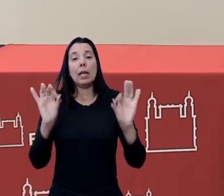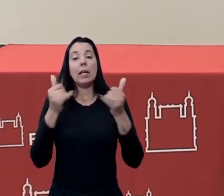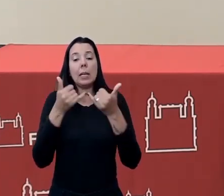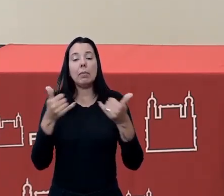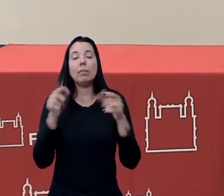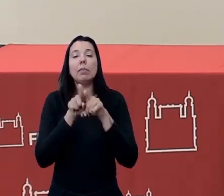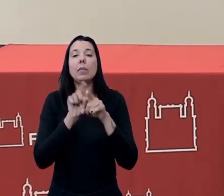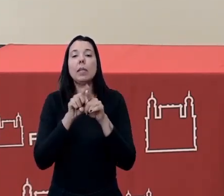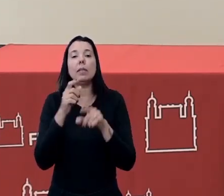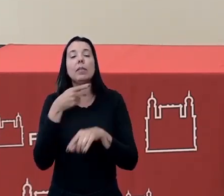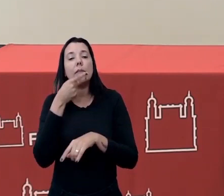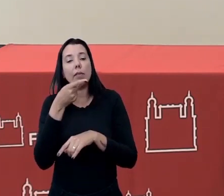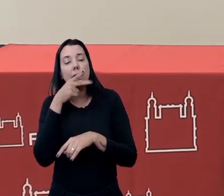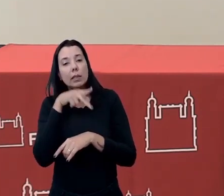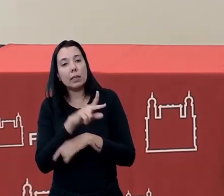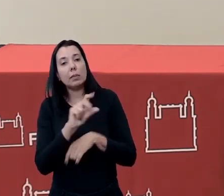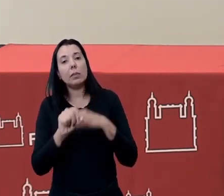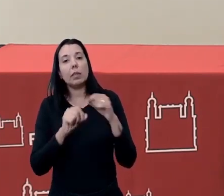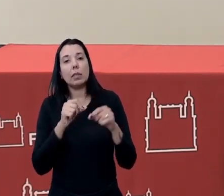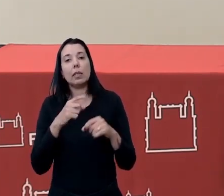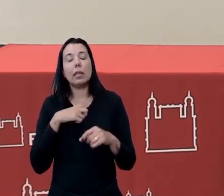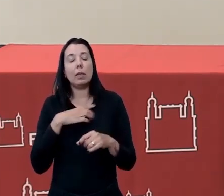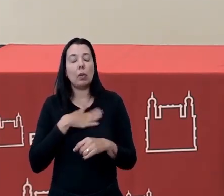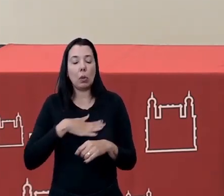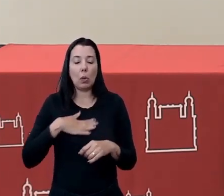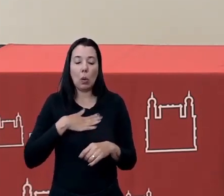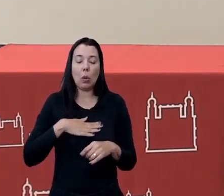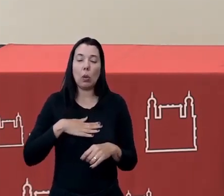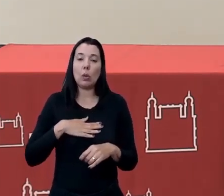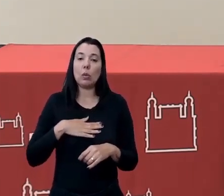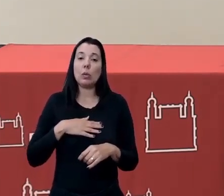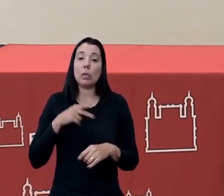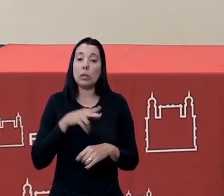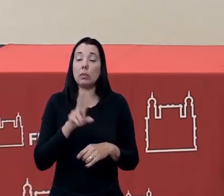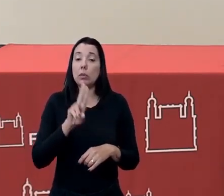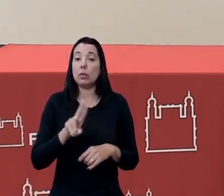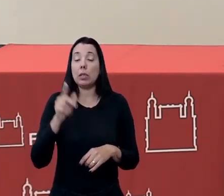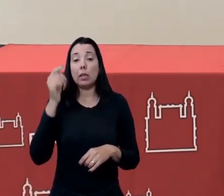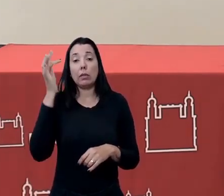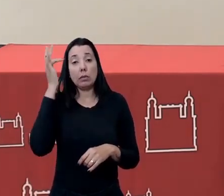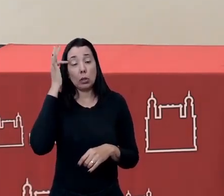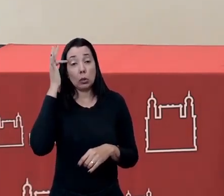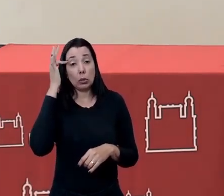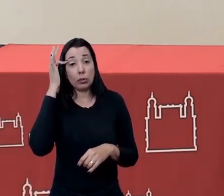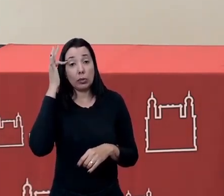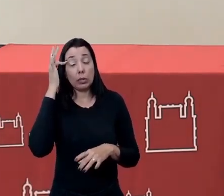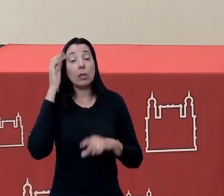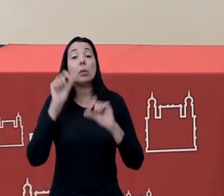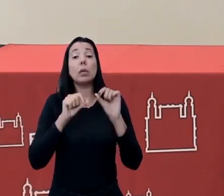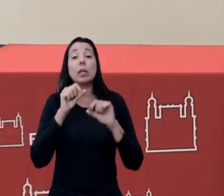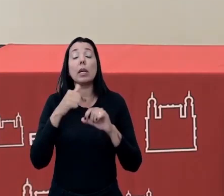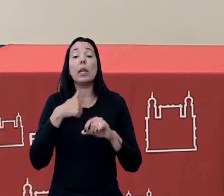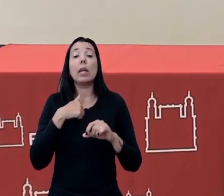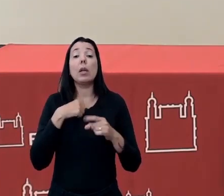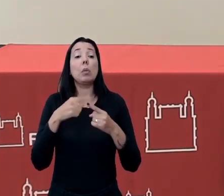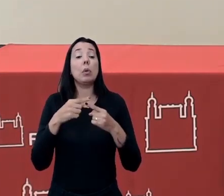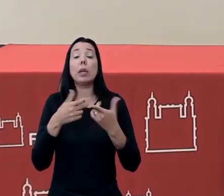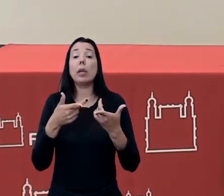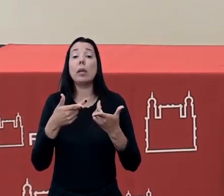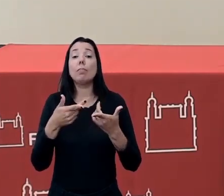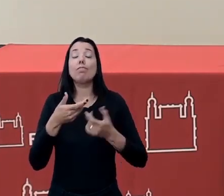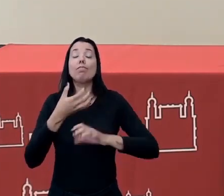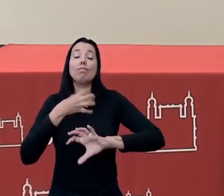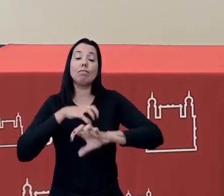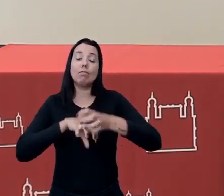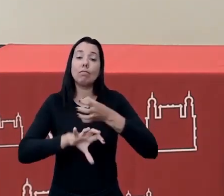sempre fala de que juntos eu gosto sempre de usar a filosofia um bútuo eu sou porque nós somos